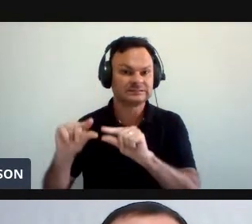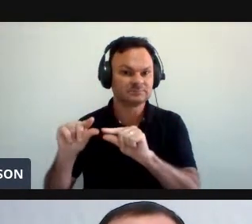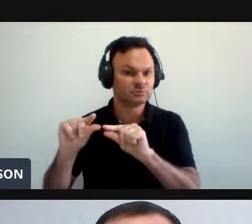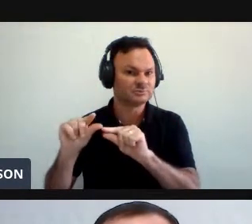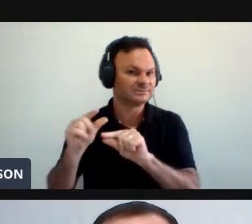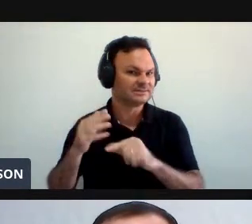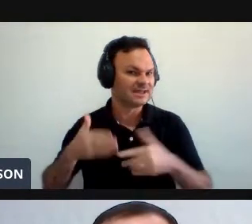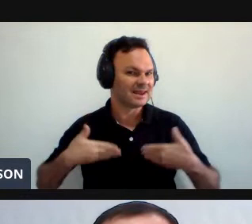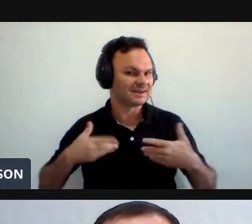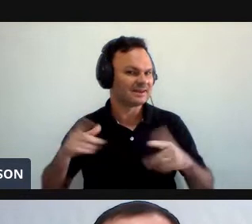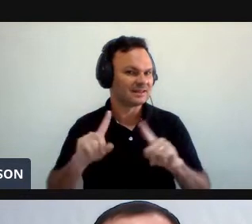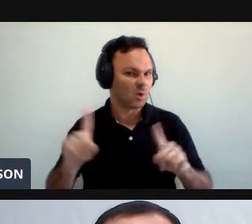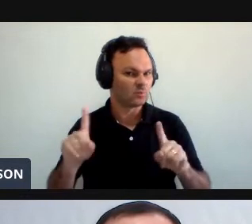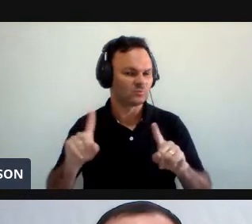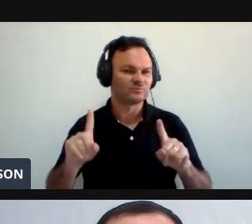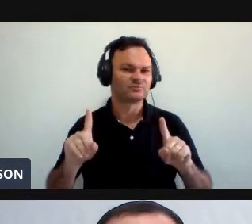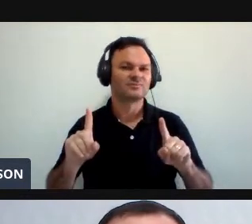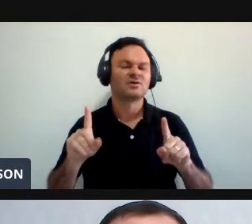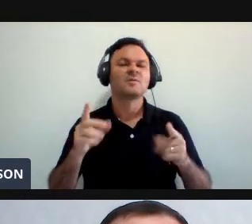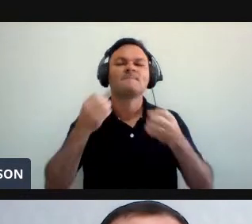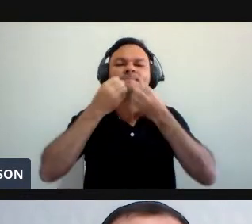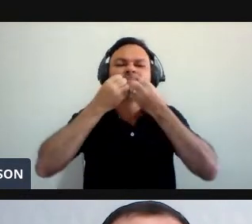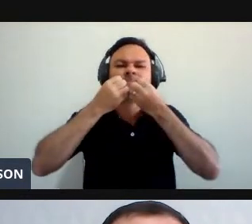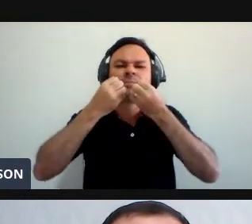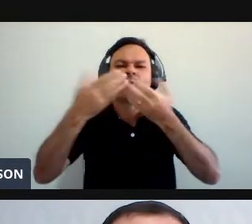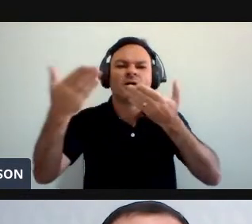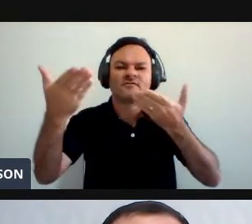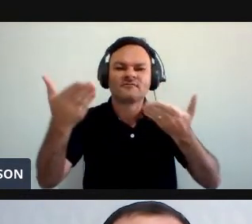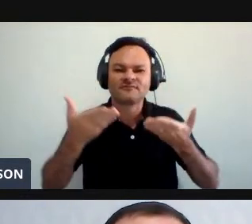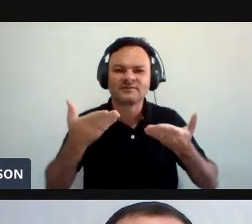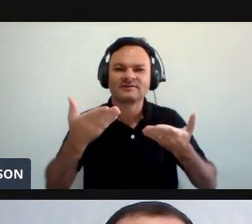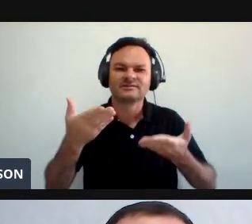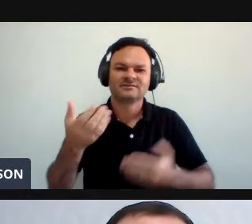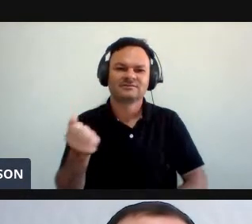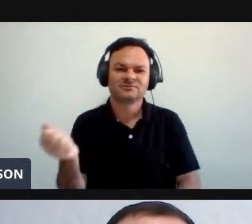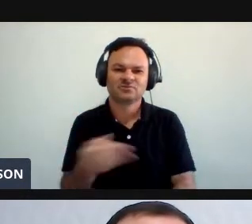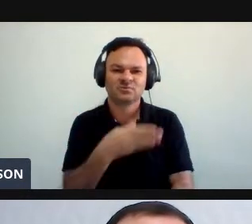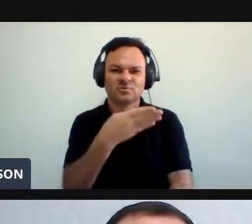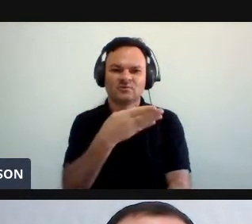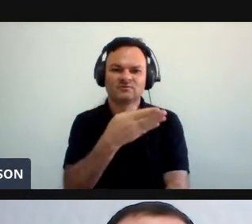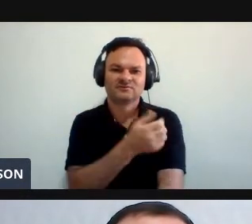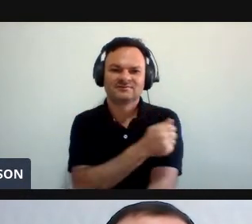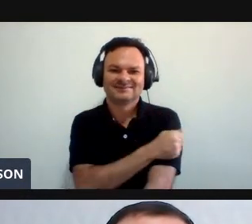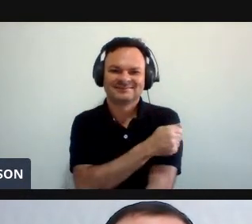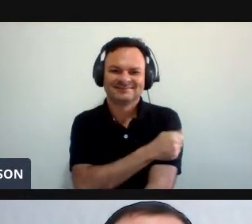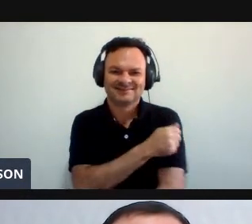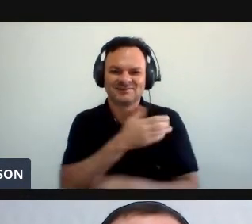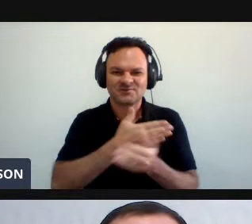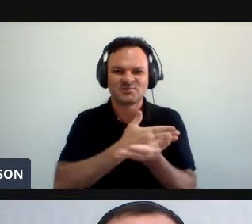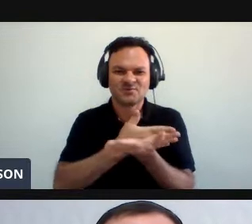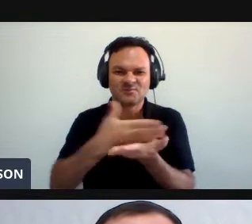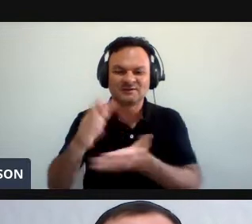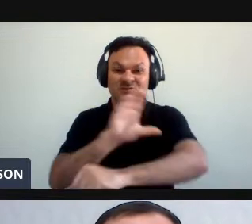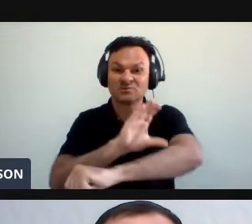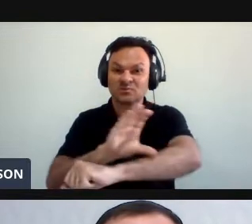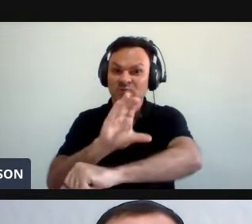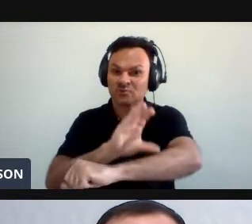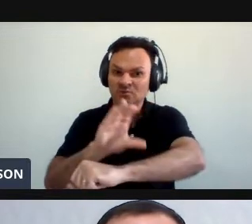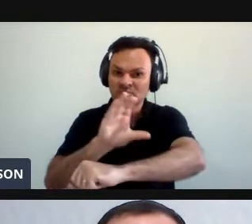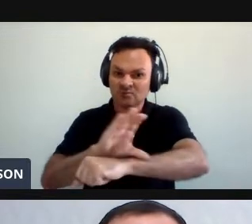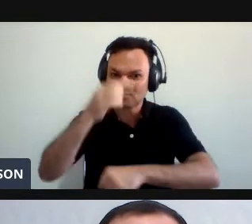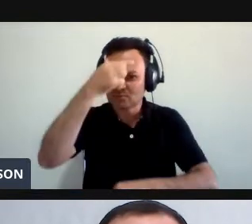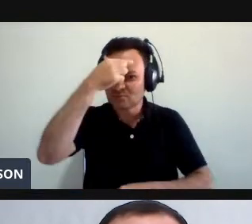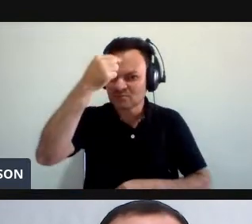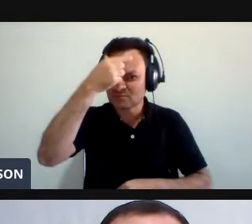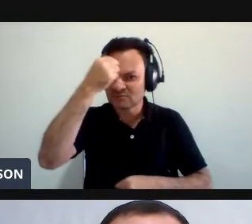A gente gostaria De dar as boas-vindas A todos os alunos Que estão Começando sua Jornada No ensino